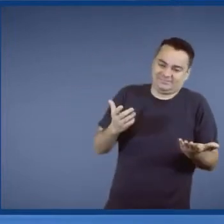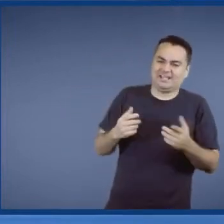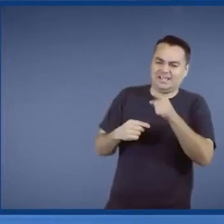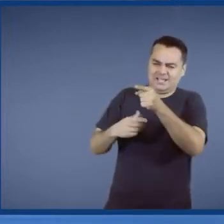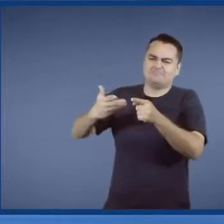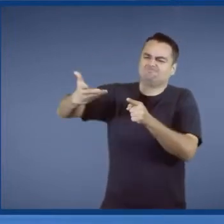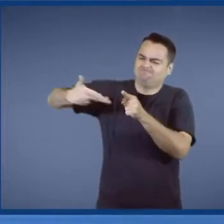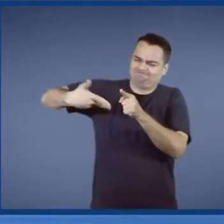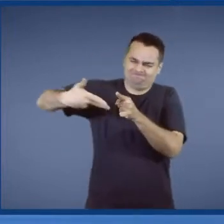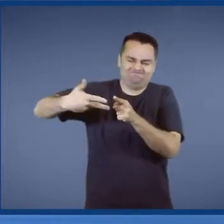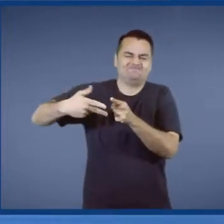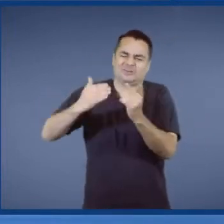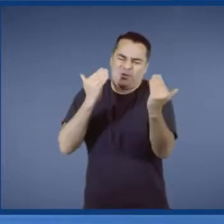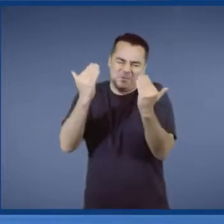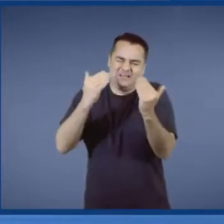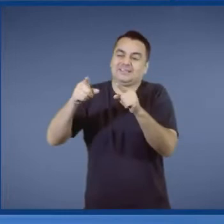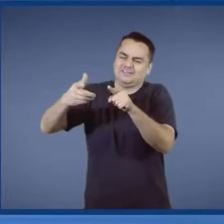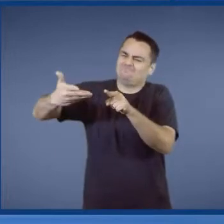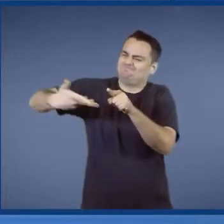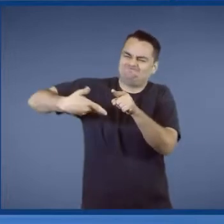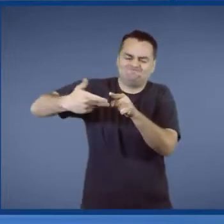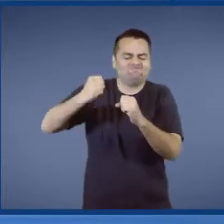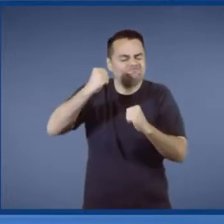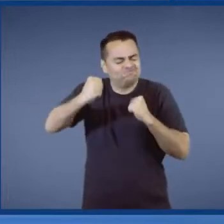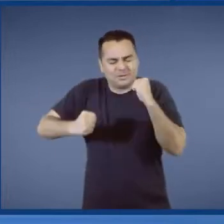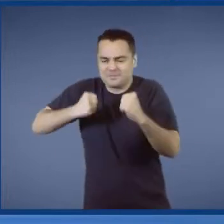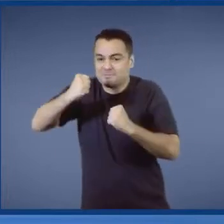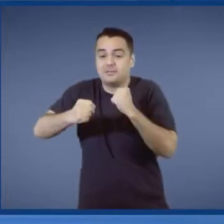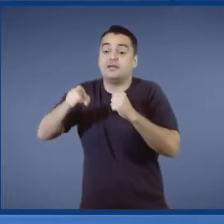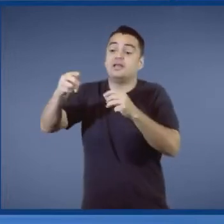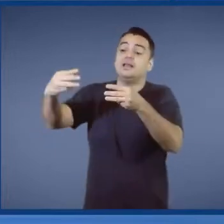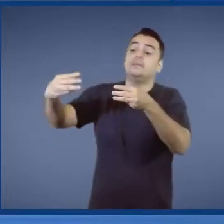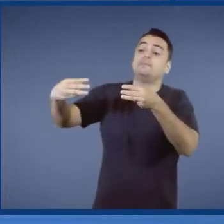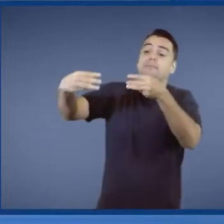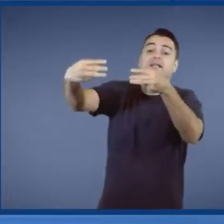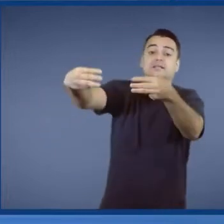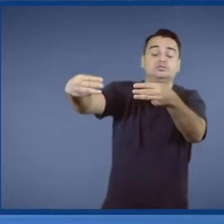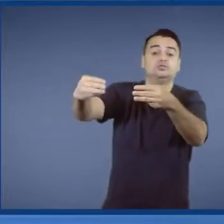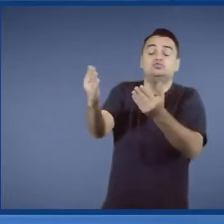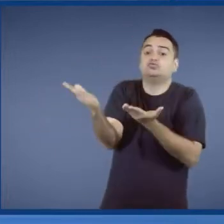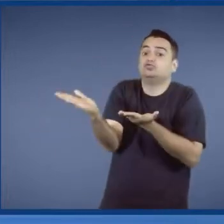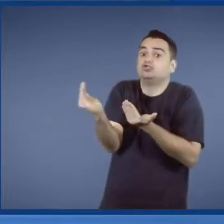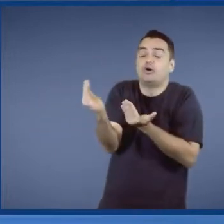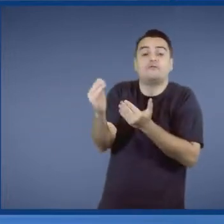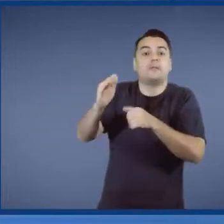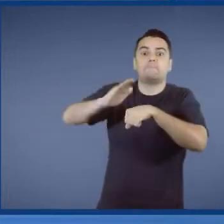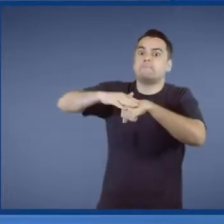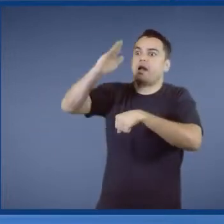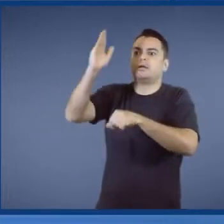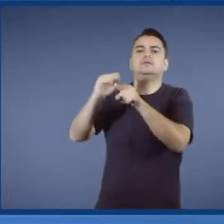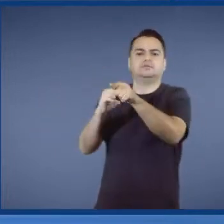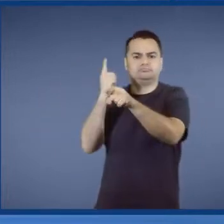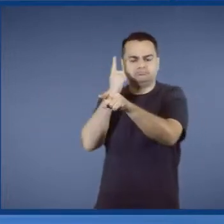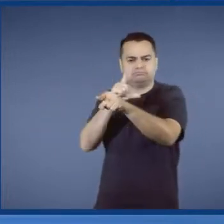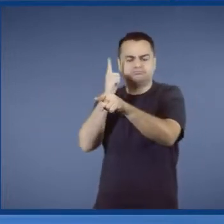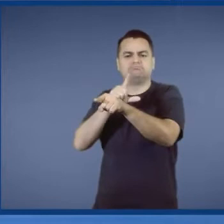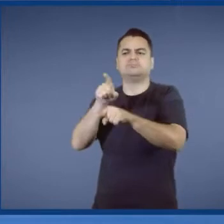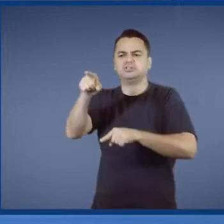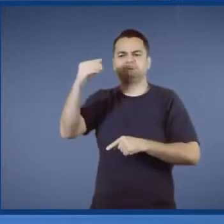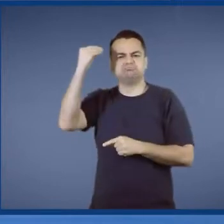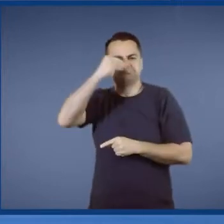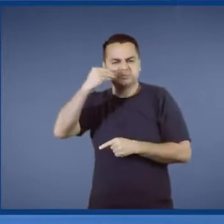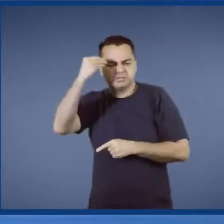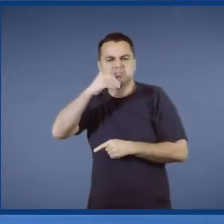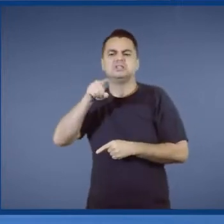velocidade. Porque é um jovem talento. O ministro mais jovem da história do ministério. E chegou lá pela própria perna, pela própria competência.